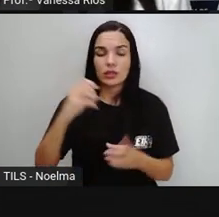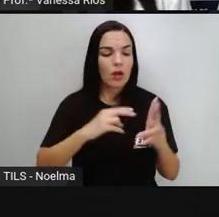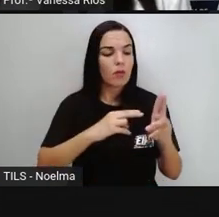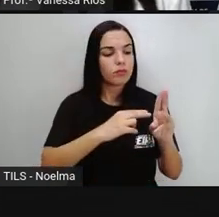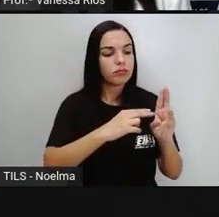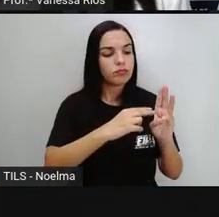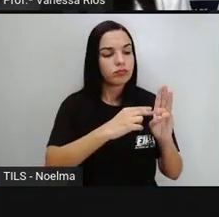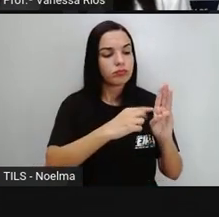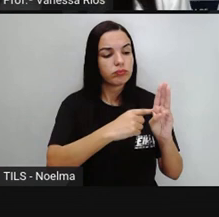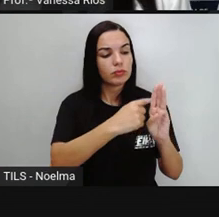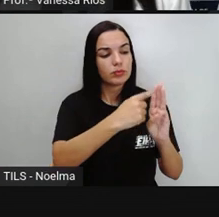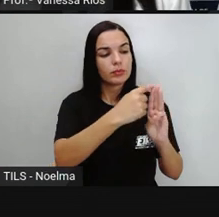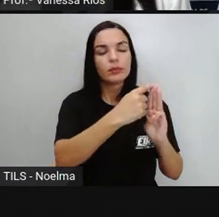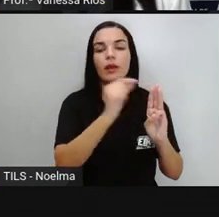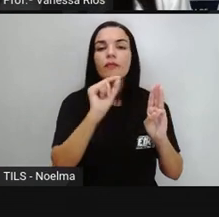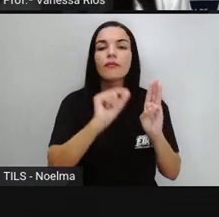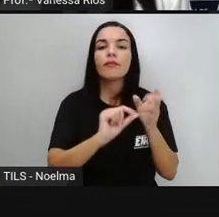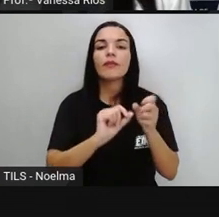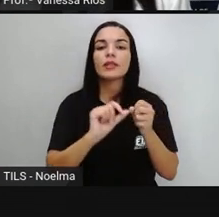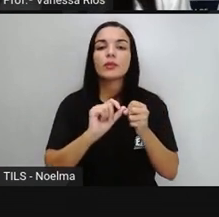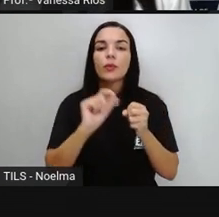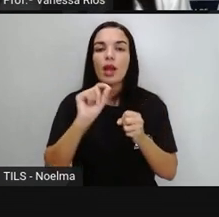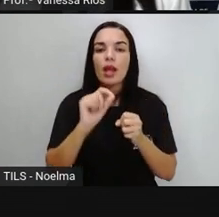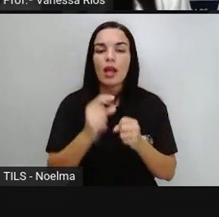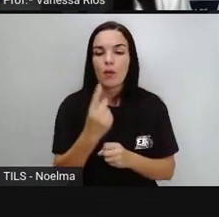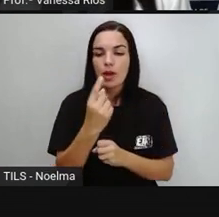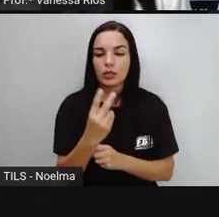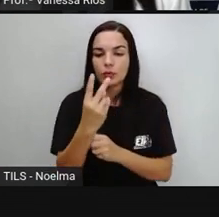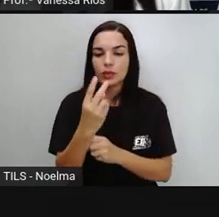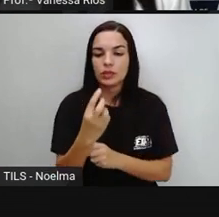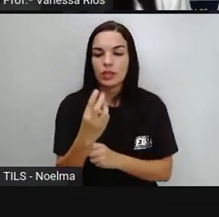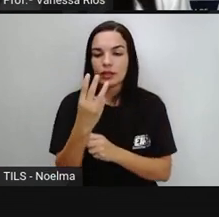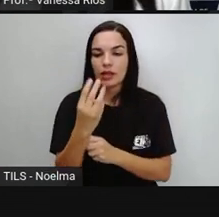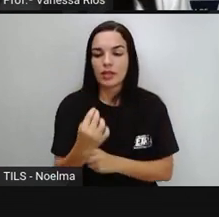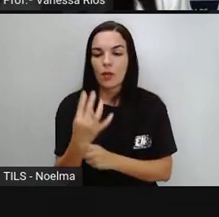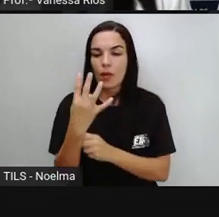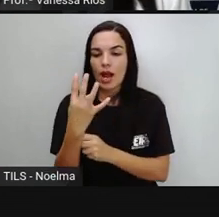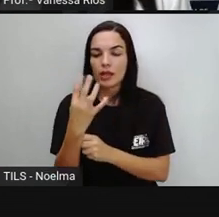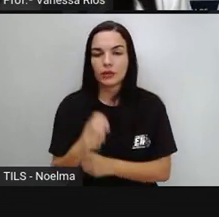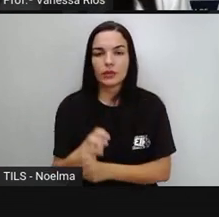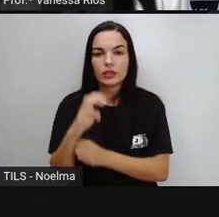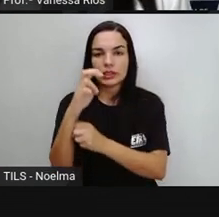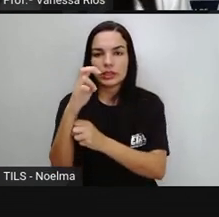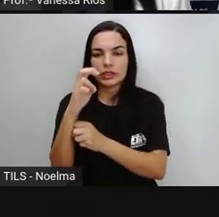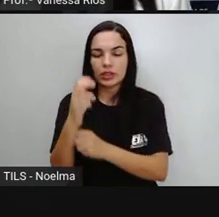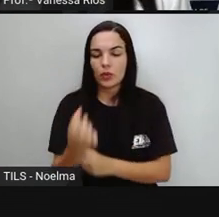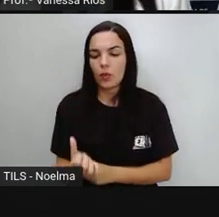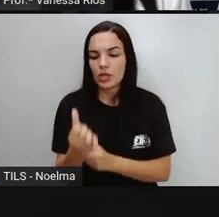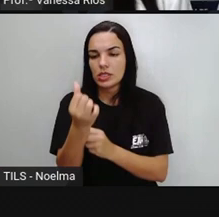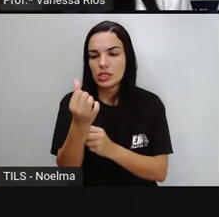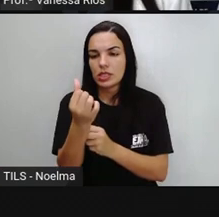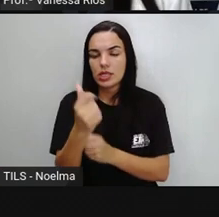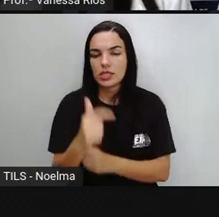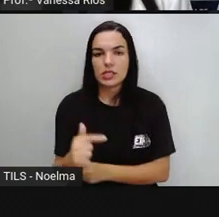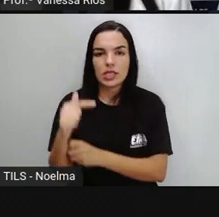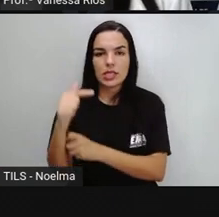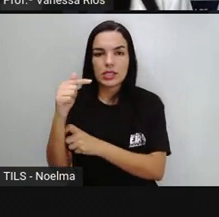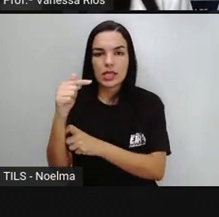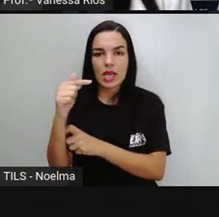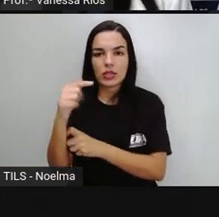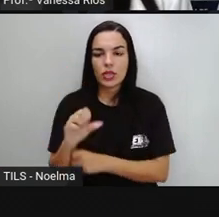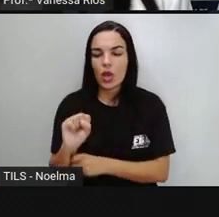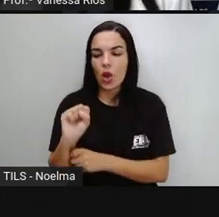800 Ele vai pegar 1 2 3 4 5 6